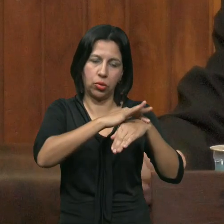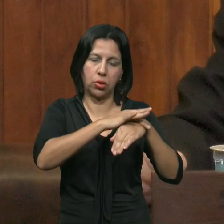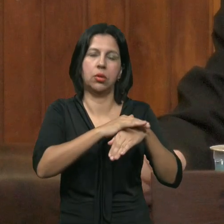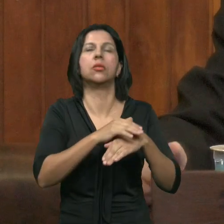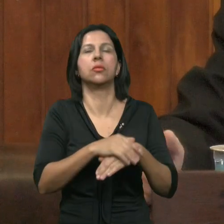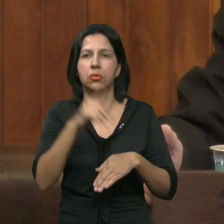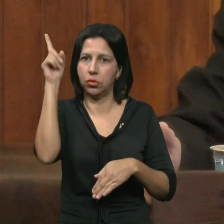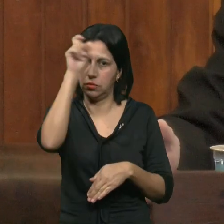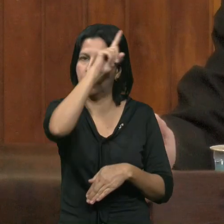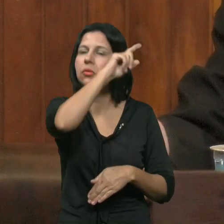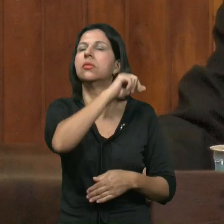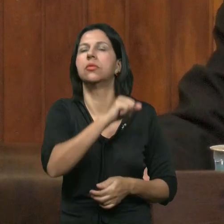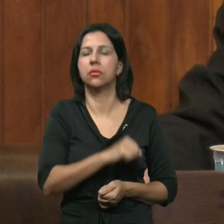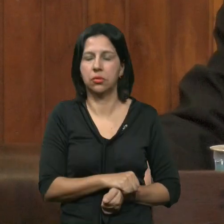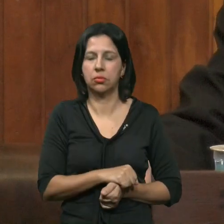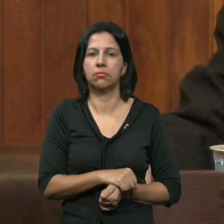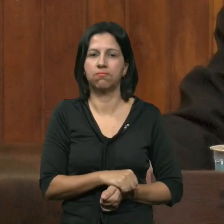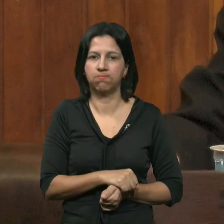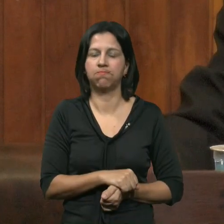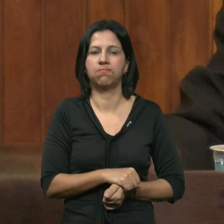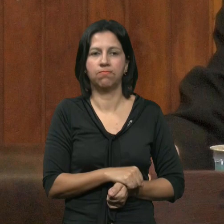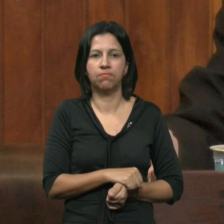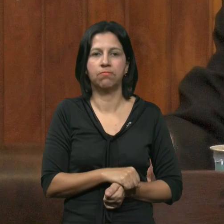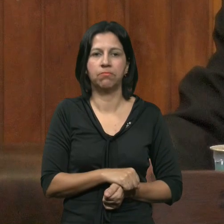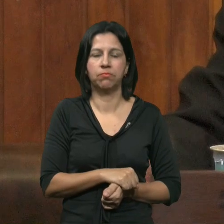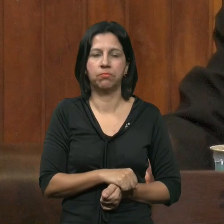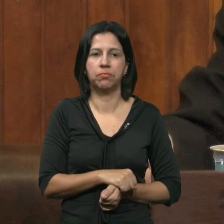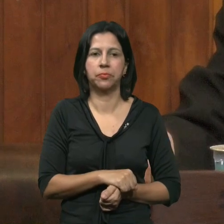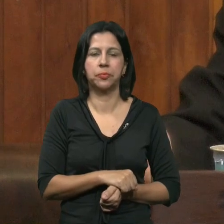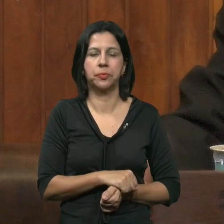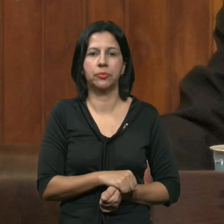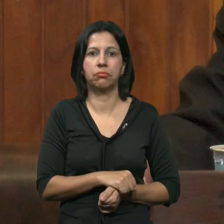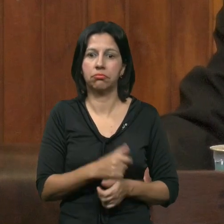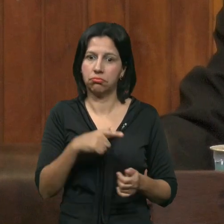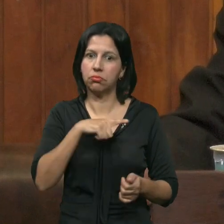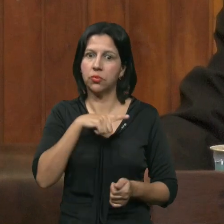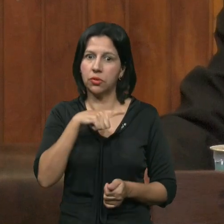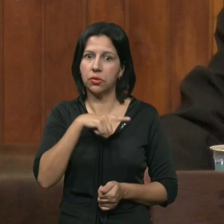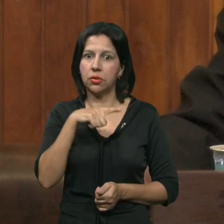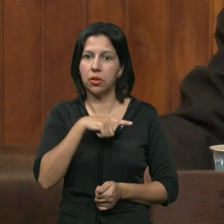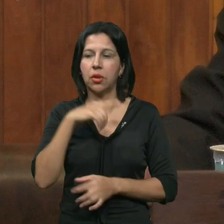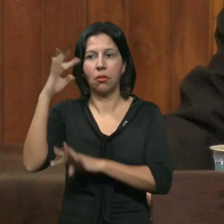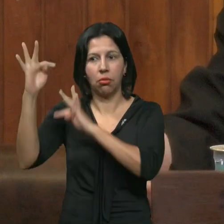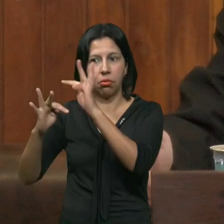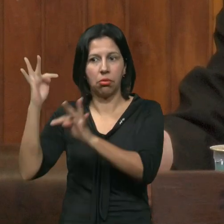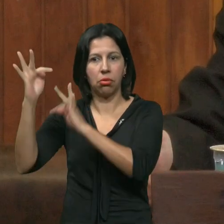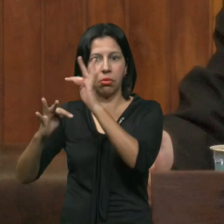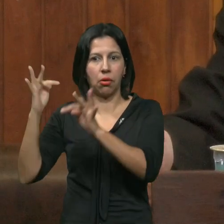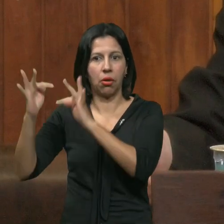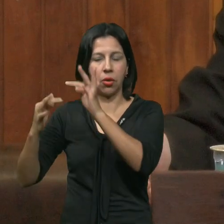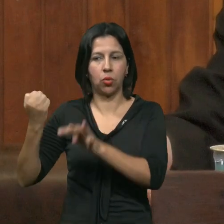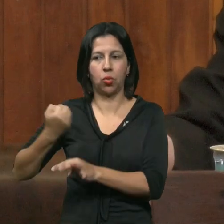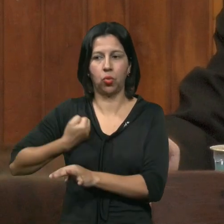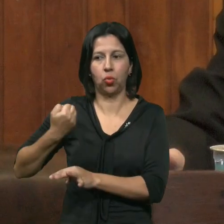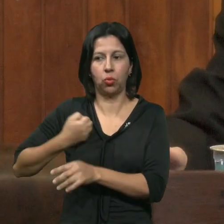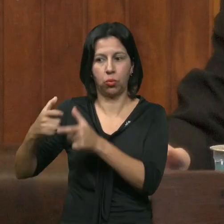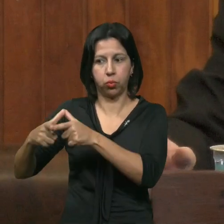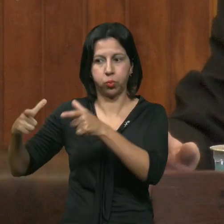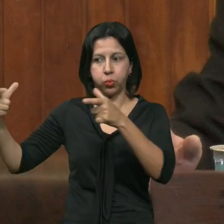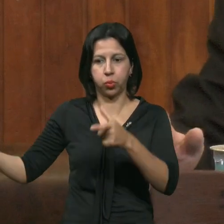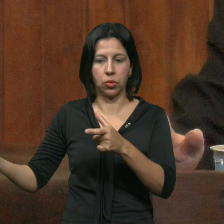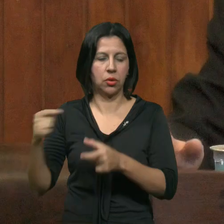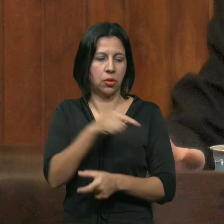área E isso Fica claro Eu repito Pelo número De técnicos Que nós temos E pelo número De auxiliares